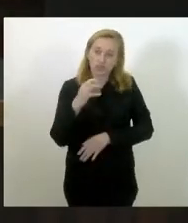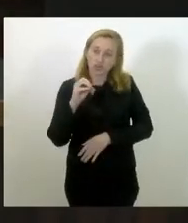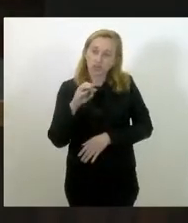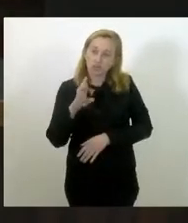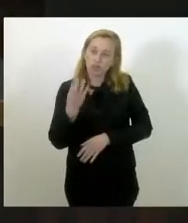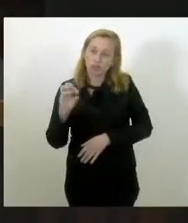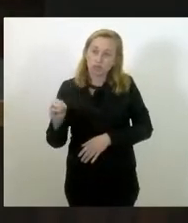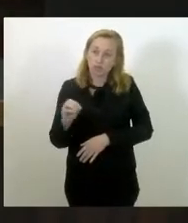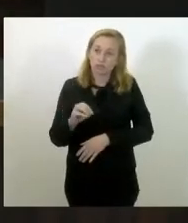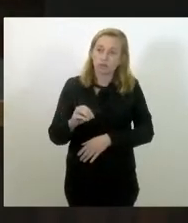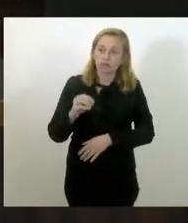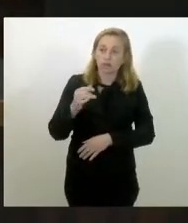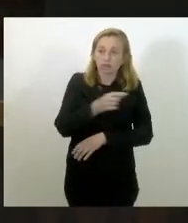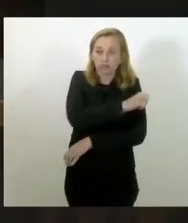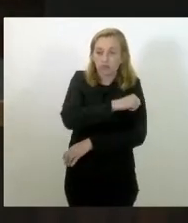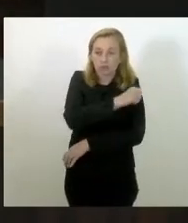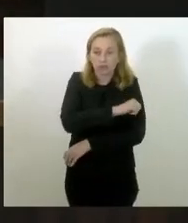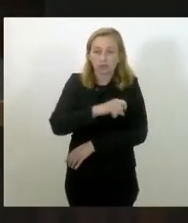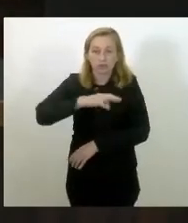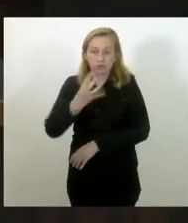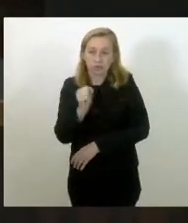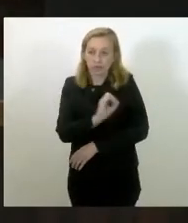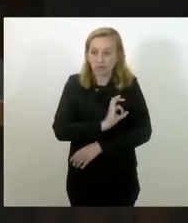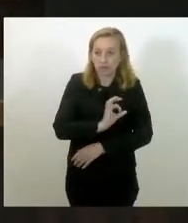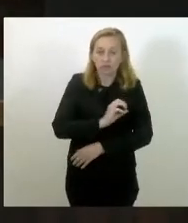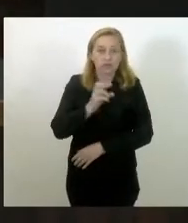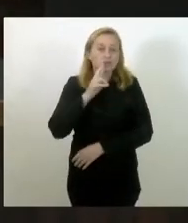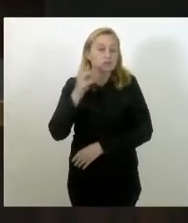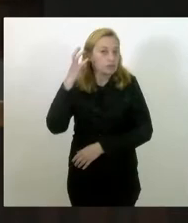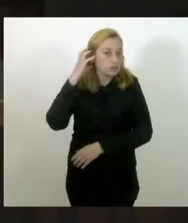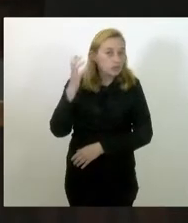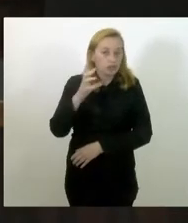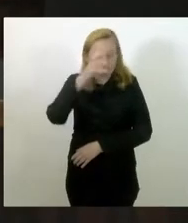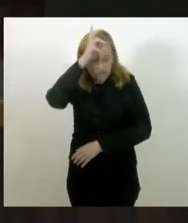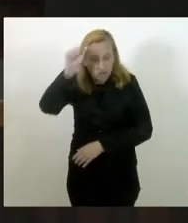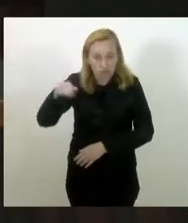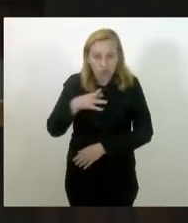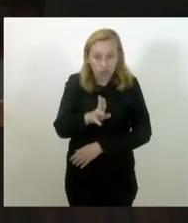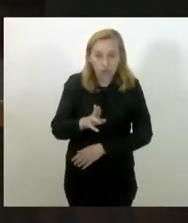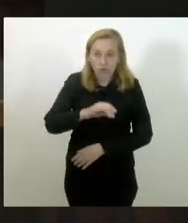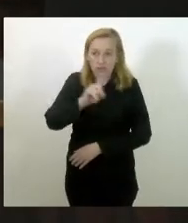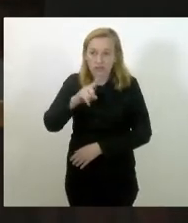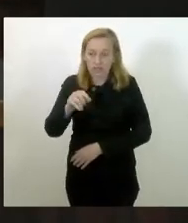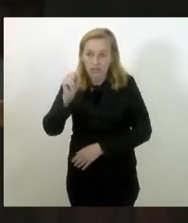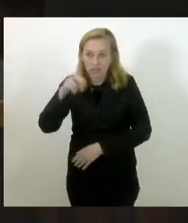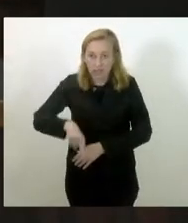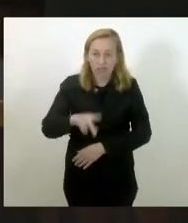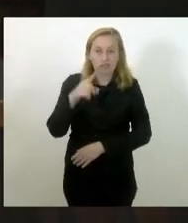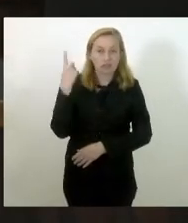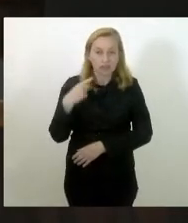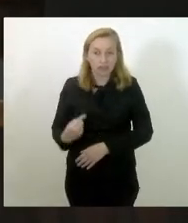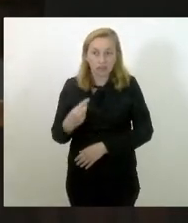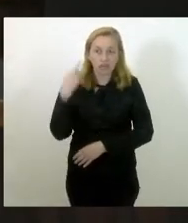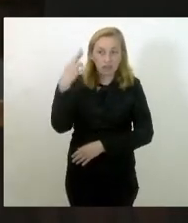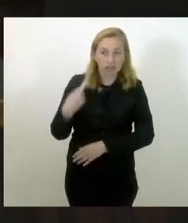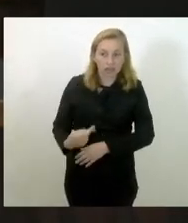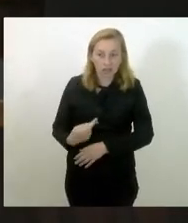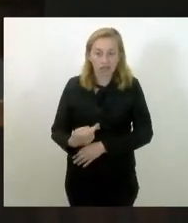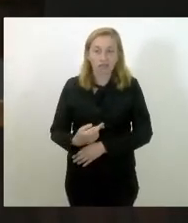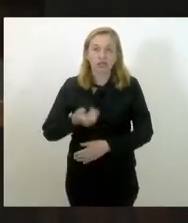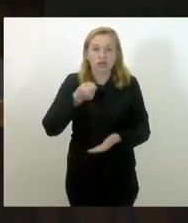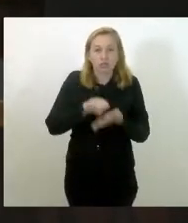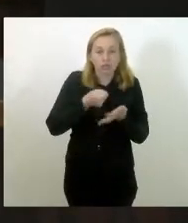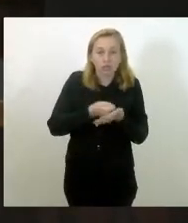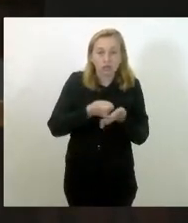enfermeira Regiane, Marta Rocha, Mônica Francisco, Rosane Félix, Tia Ju, Zeidan, Dani Monteiro, Renata Souza, que dispõe sobre a